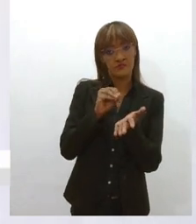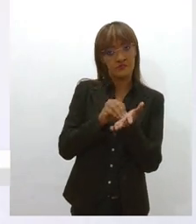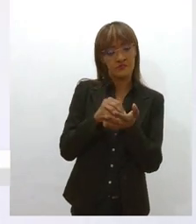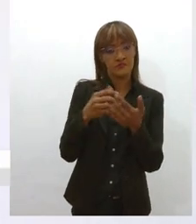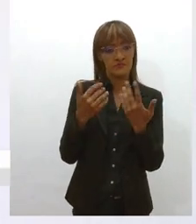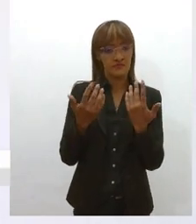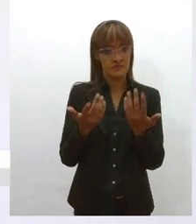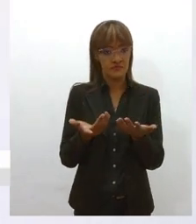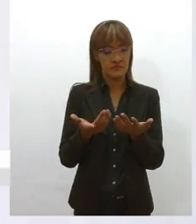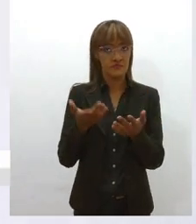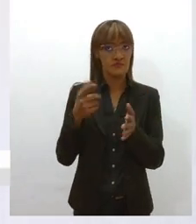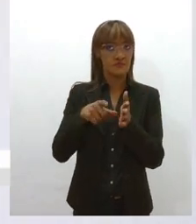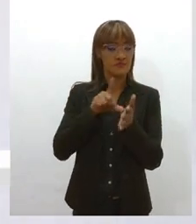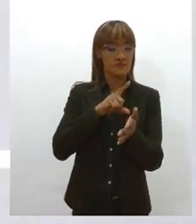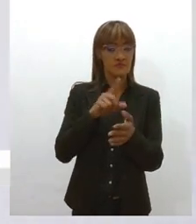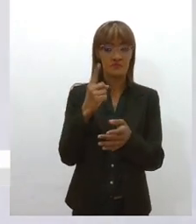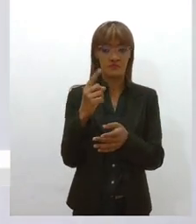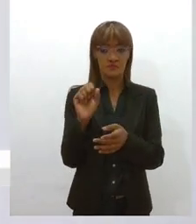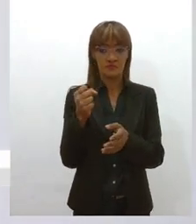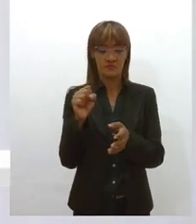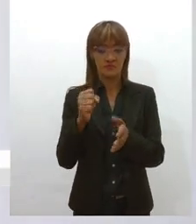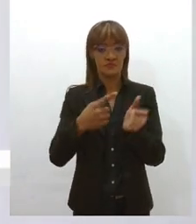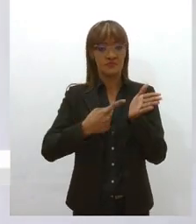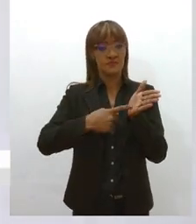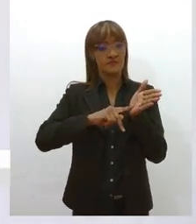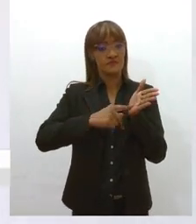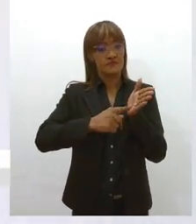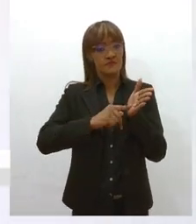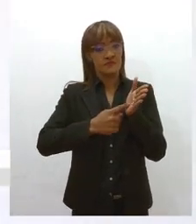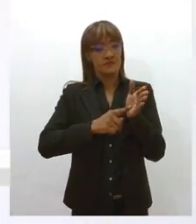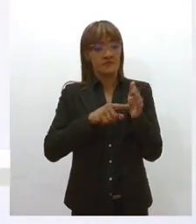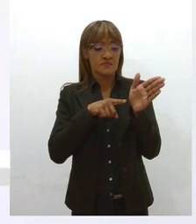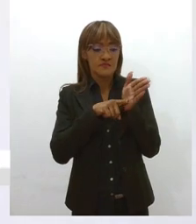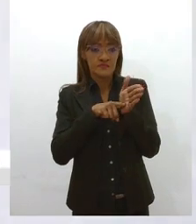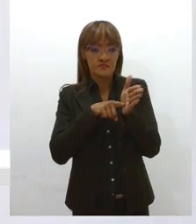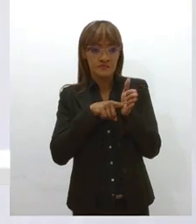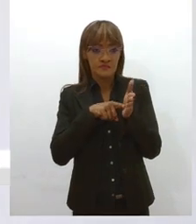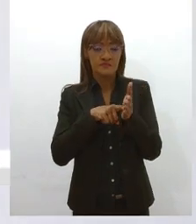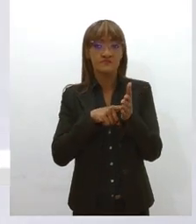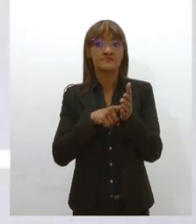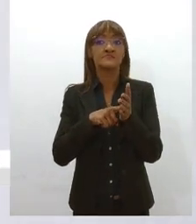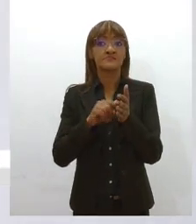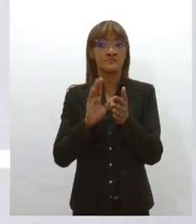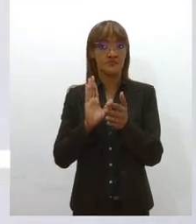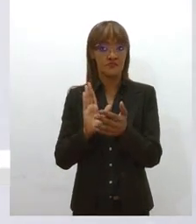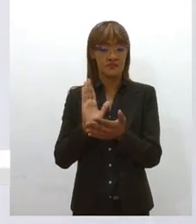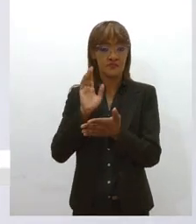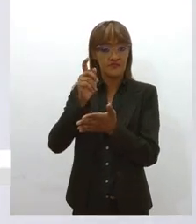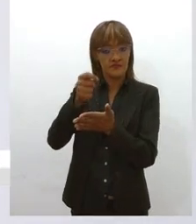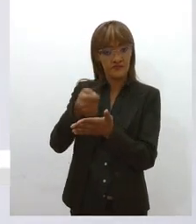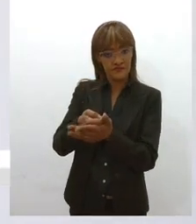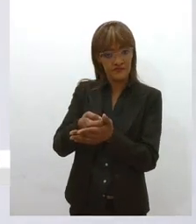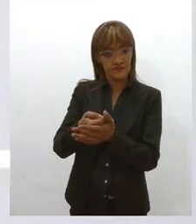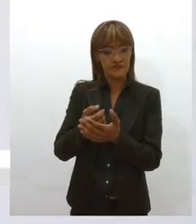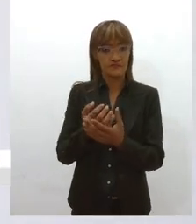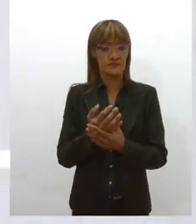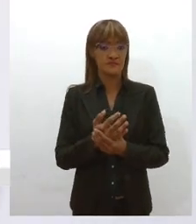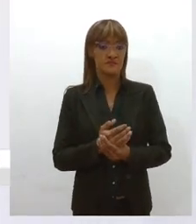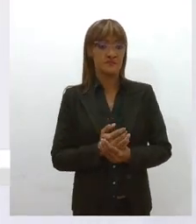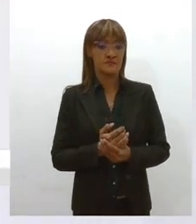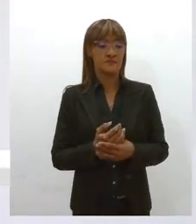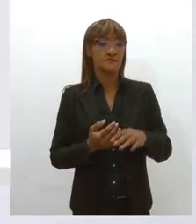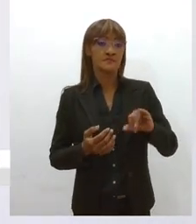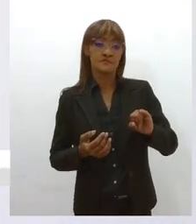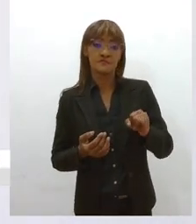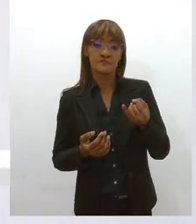época, 18 sindicatos ativos, foi uma pesquisa autofinanciada, então eu aproveitei, na